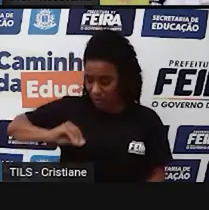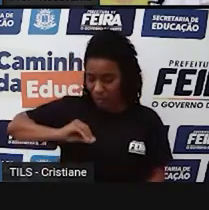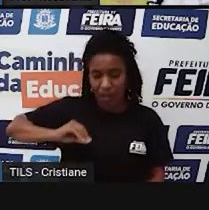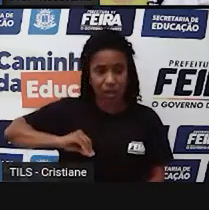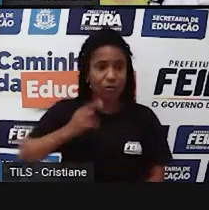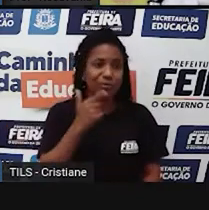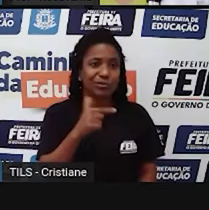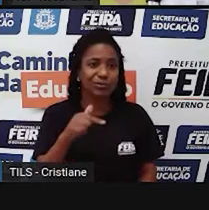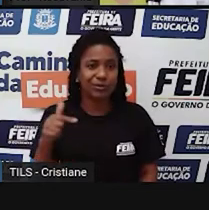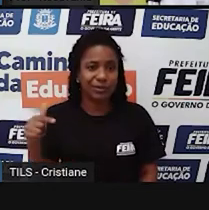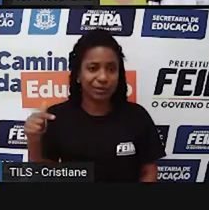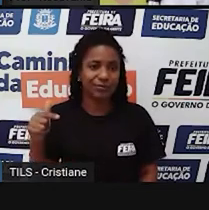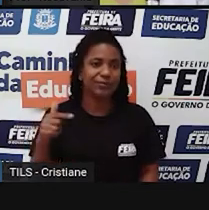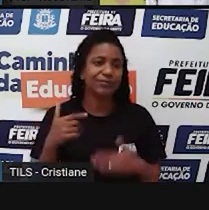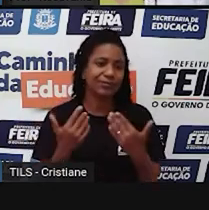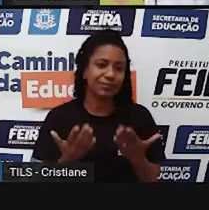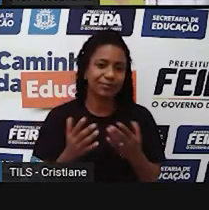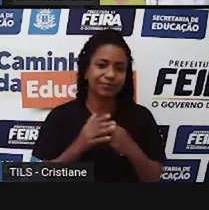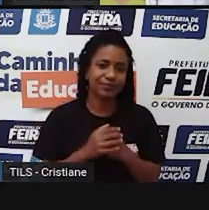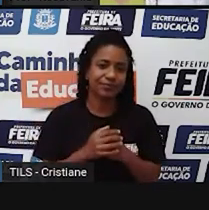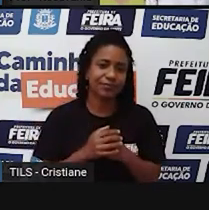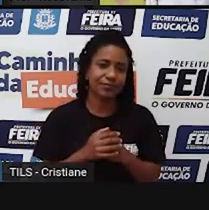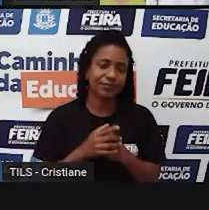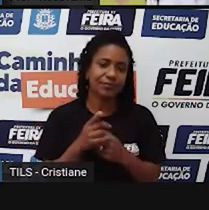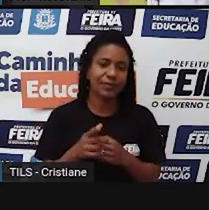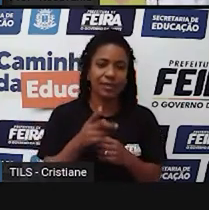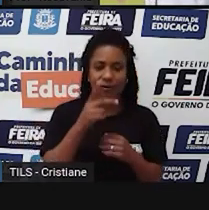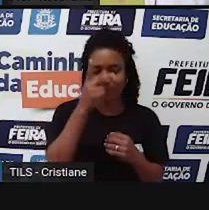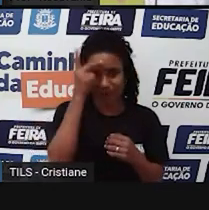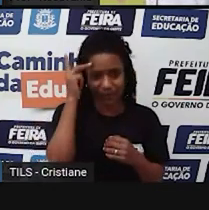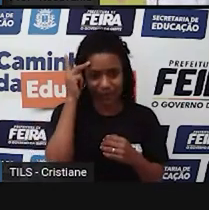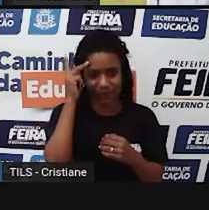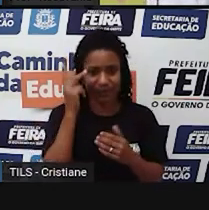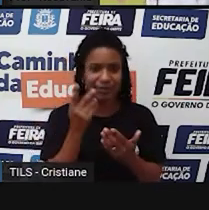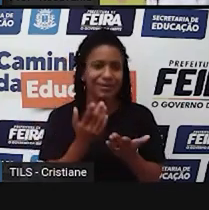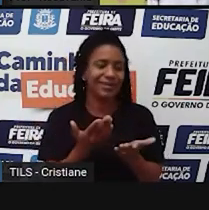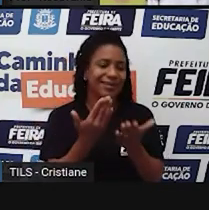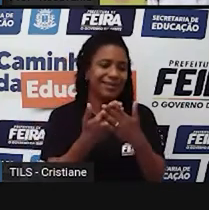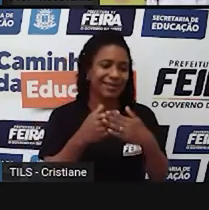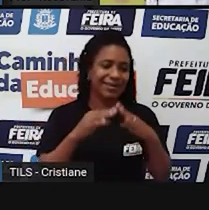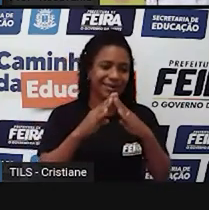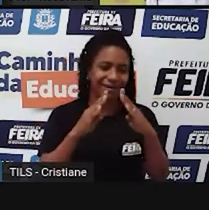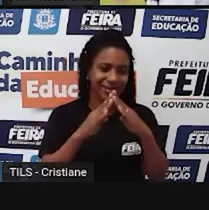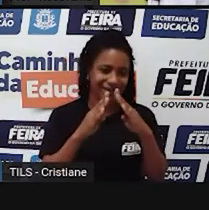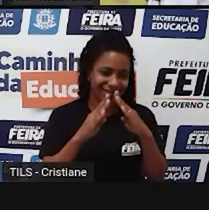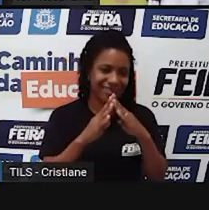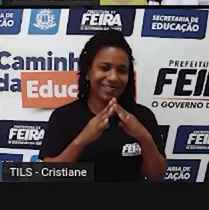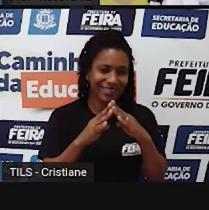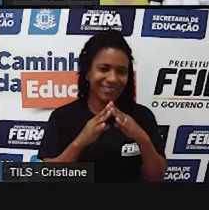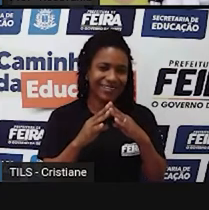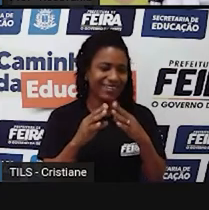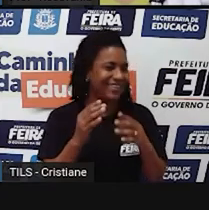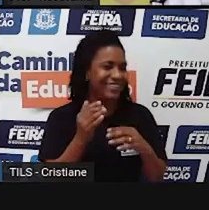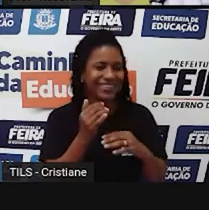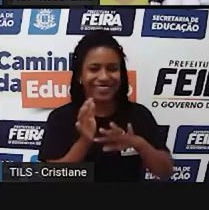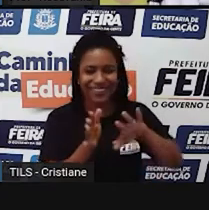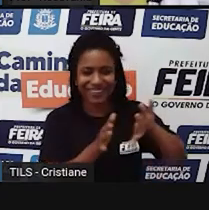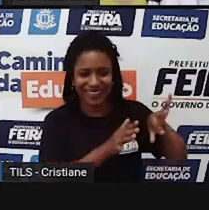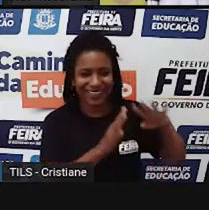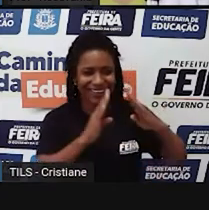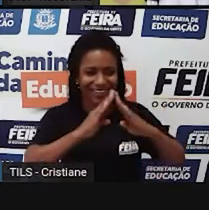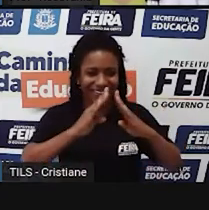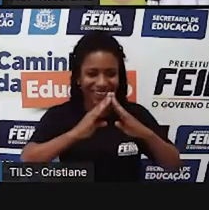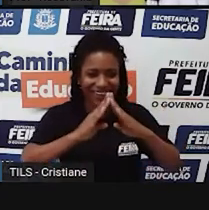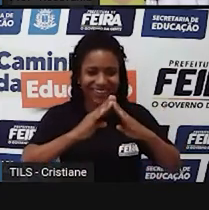Que eu acho até uma injustiça aqui a dona de casa entrar, mas, na realidade, ela entra justamente pelo fato de que ela não tem uma